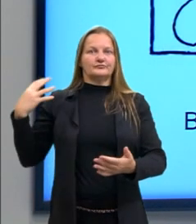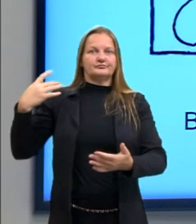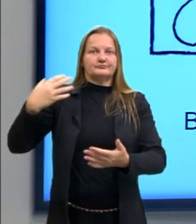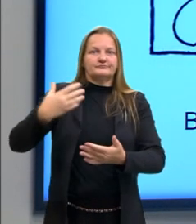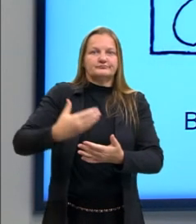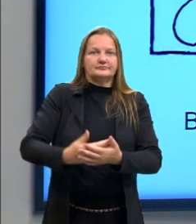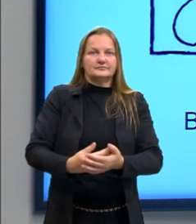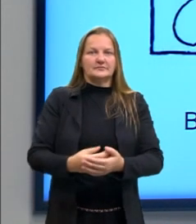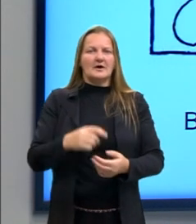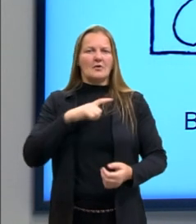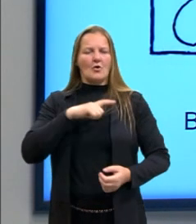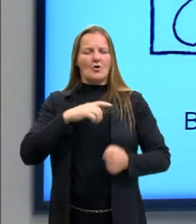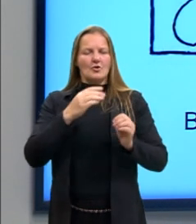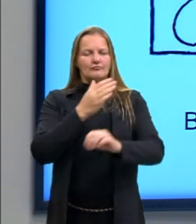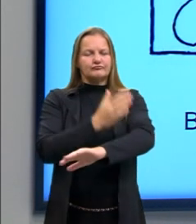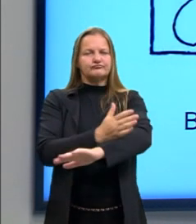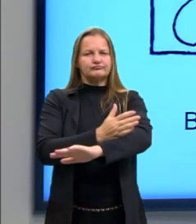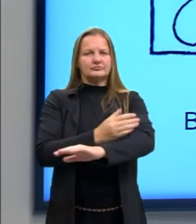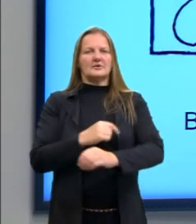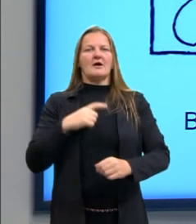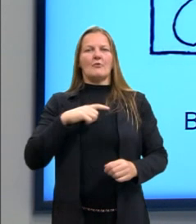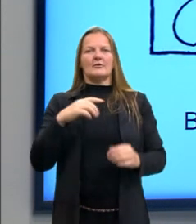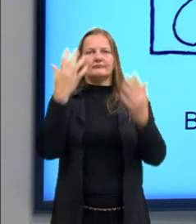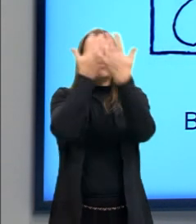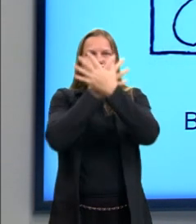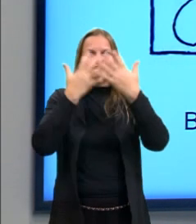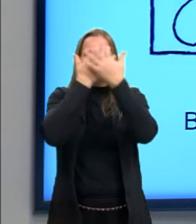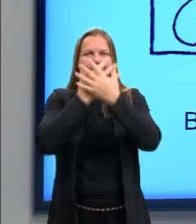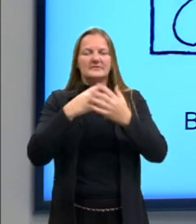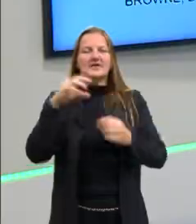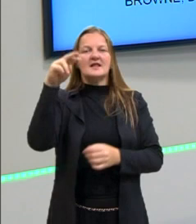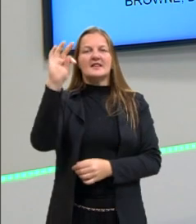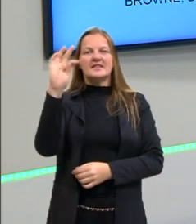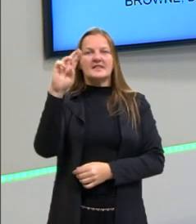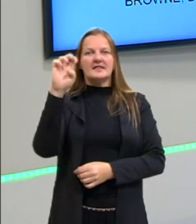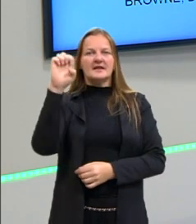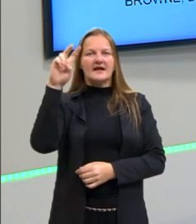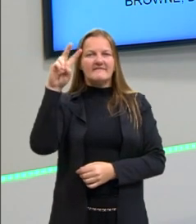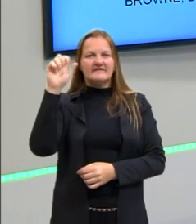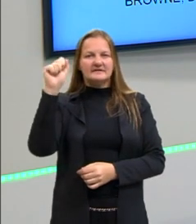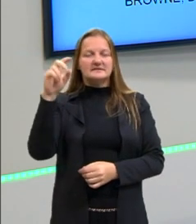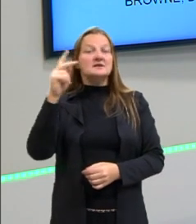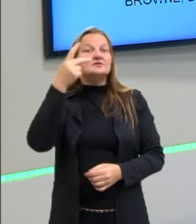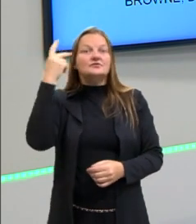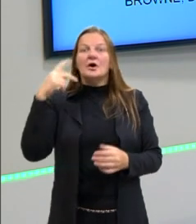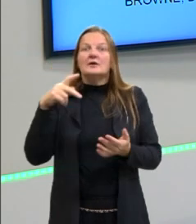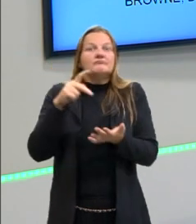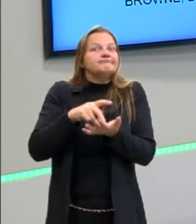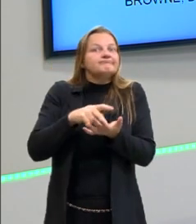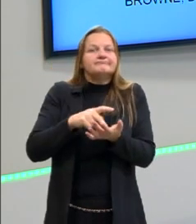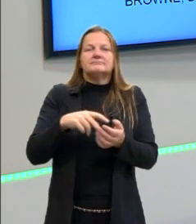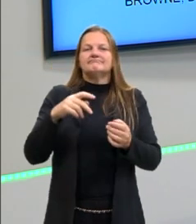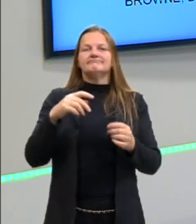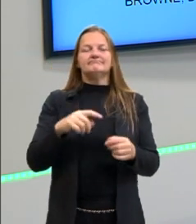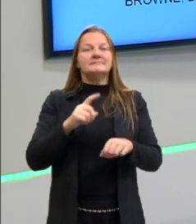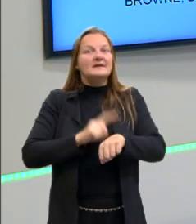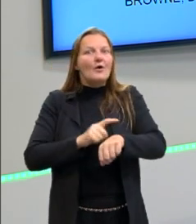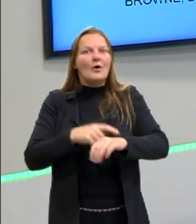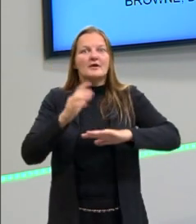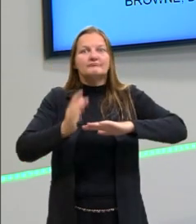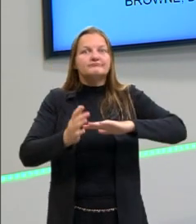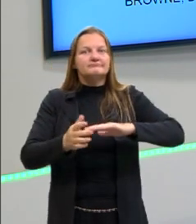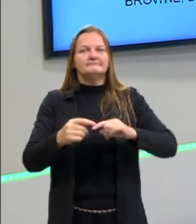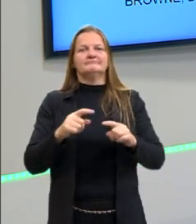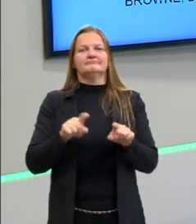estou vivendo na Idade Média, estou vivendo na Idade das Trevas. Não, para elas, elas estavam vivendo uma história que era contemporânea, que era